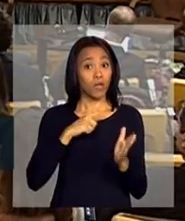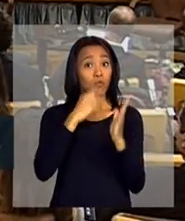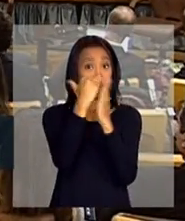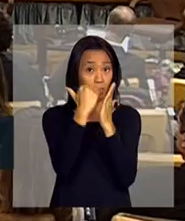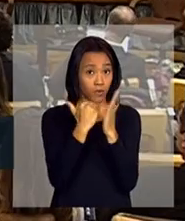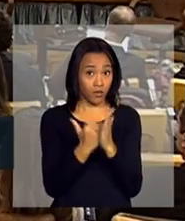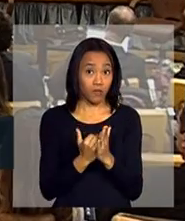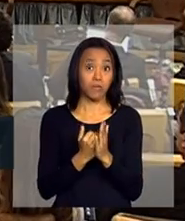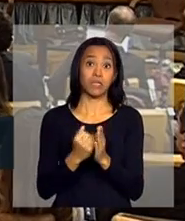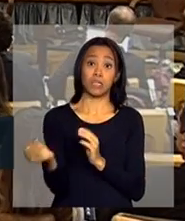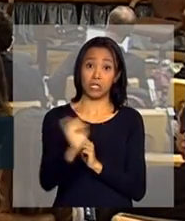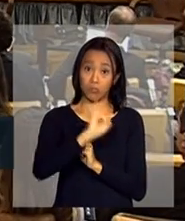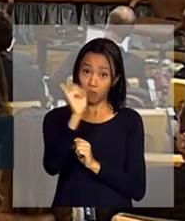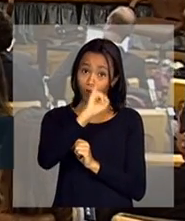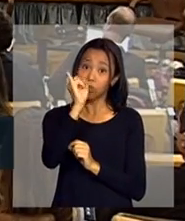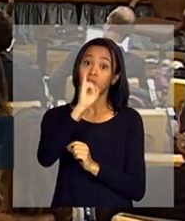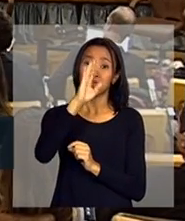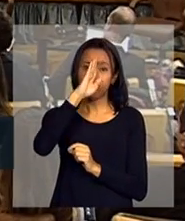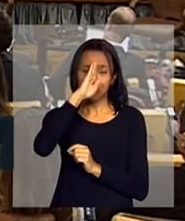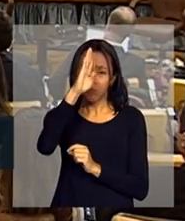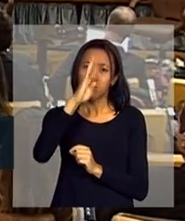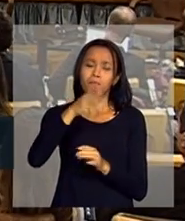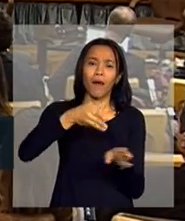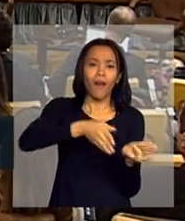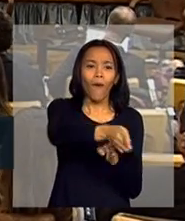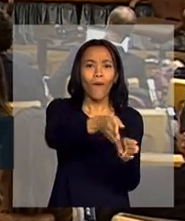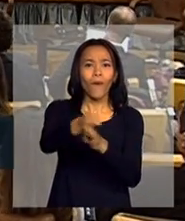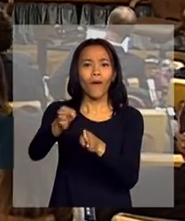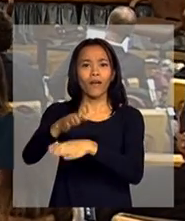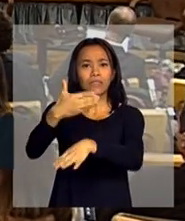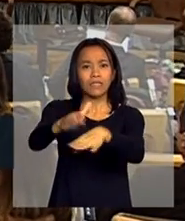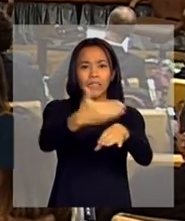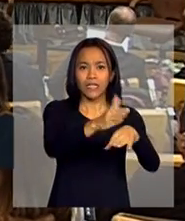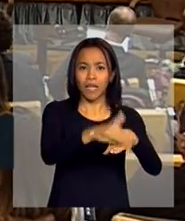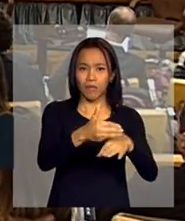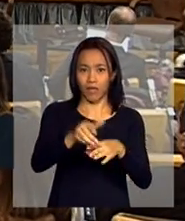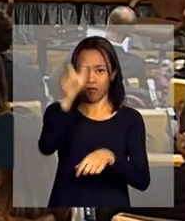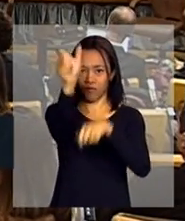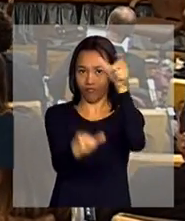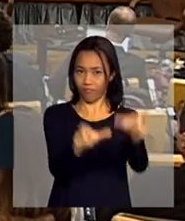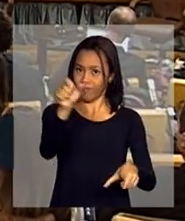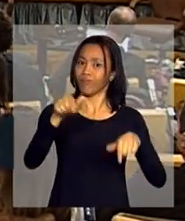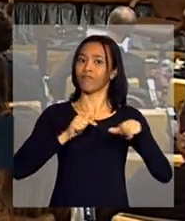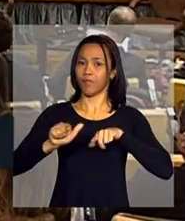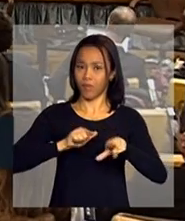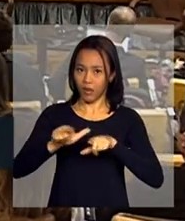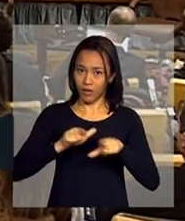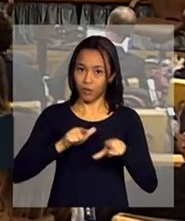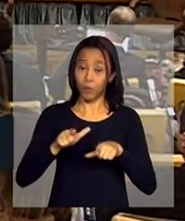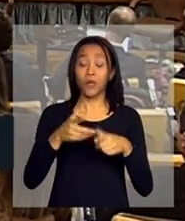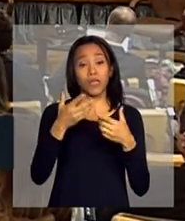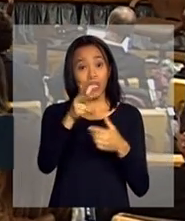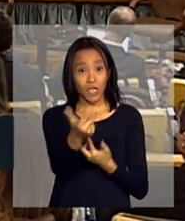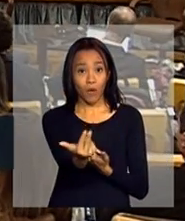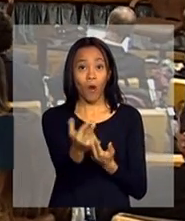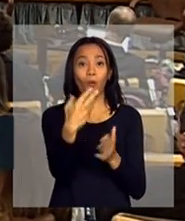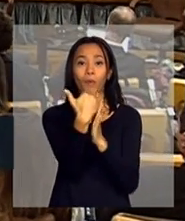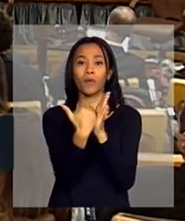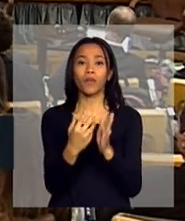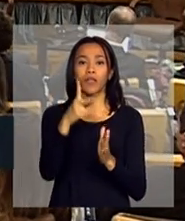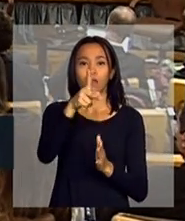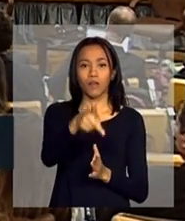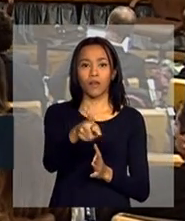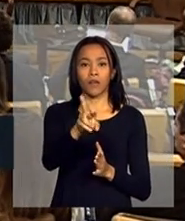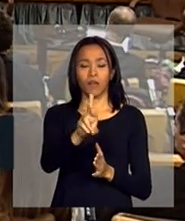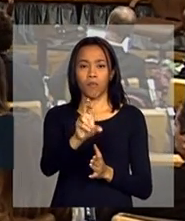qualificação e esse diálogo a gente vem tentando construir com o Pronatec. Quer dizer,